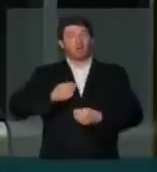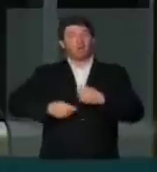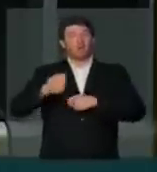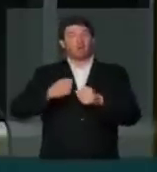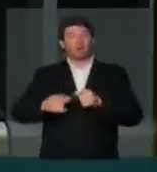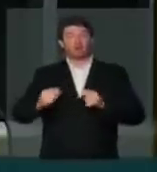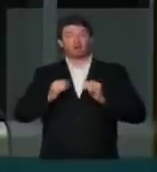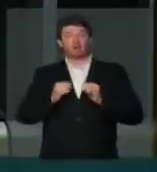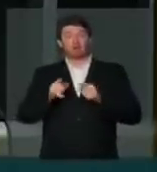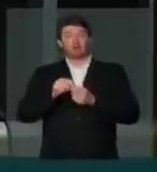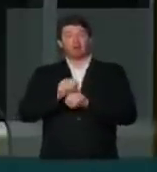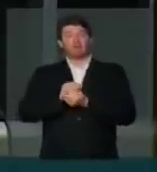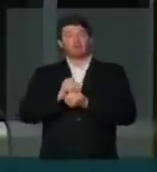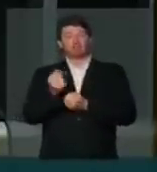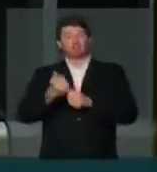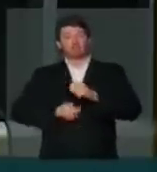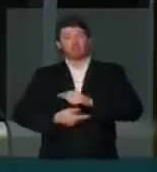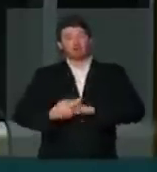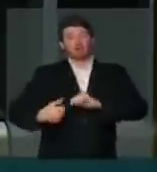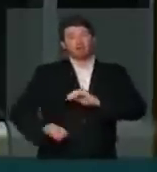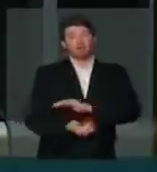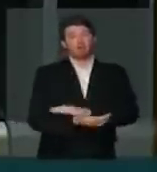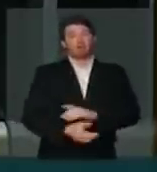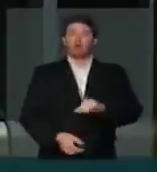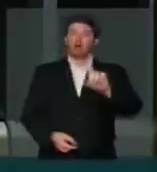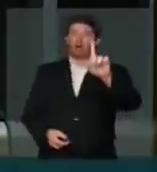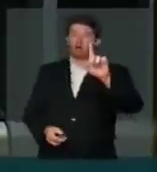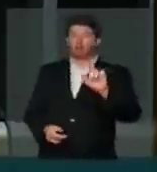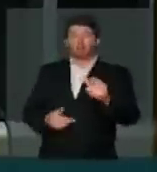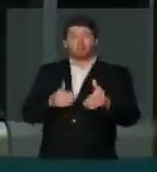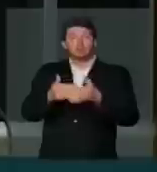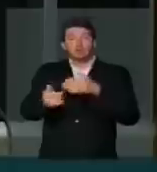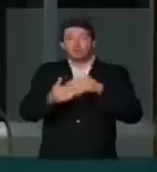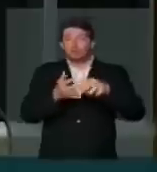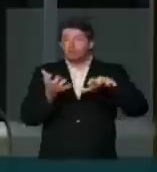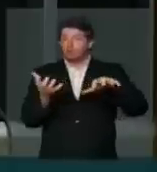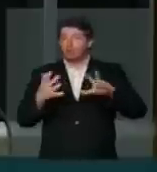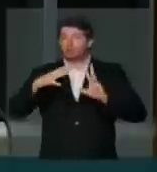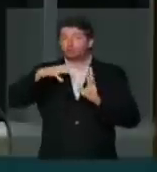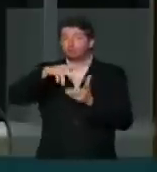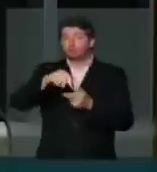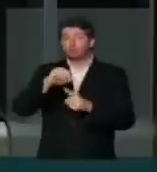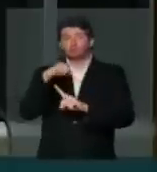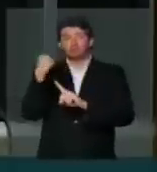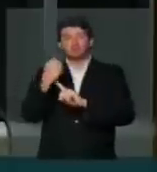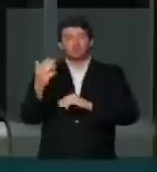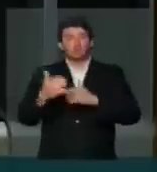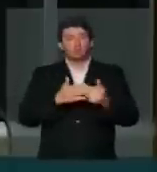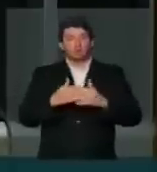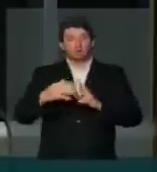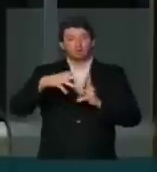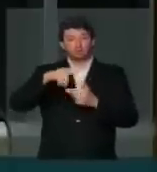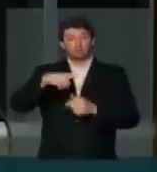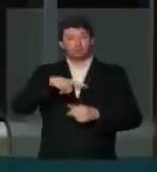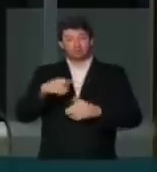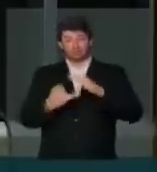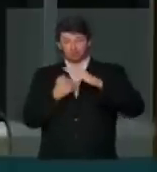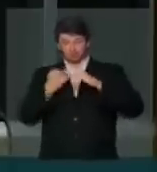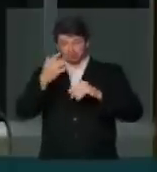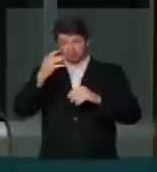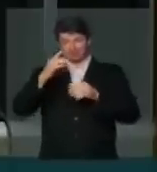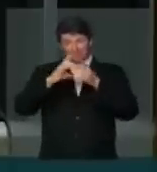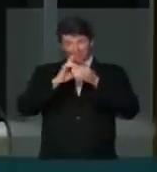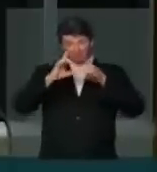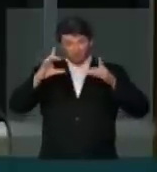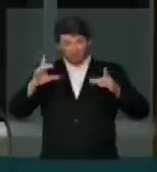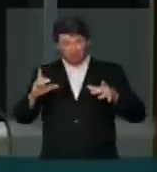passiva e lavagem de dinheiro. Ora, em qualquer parlamento do mundo, em qualquer sociedade onde haja instituições democráticas,